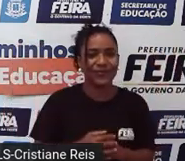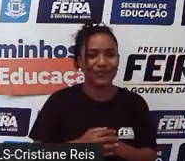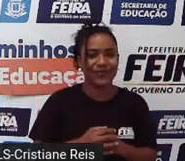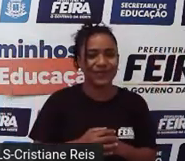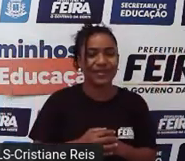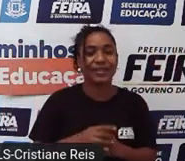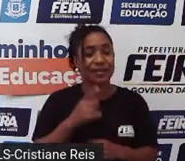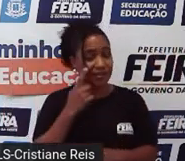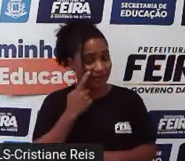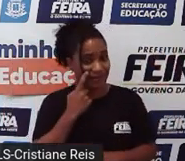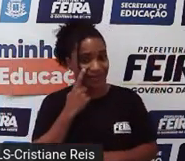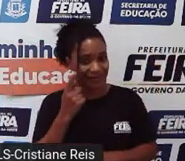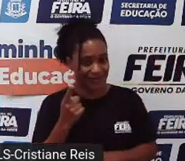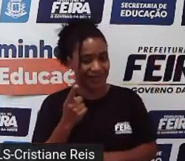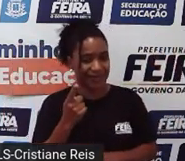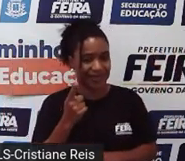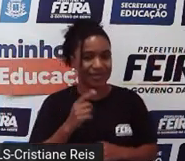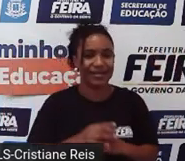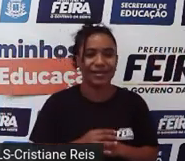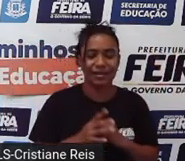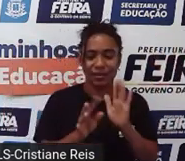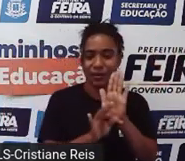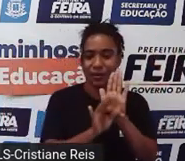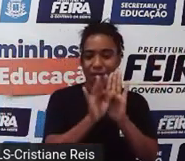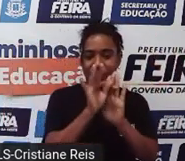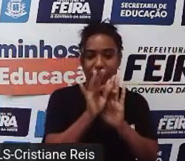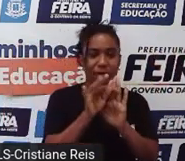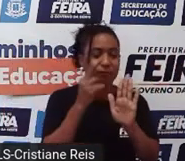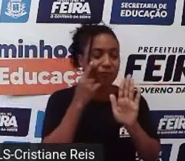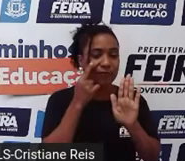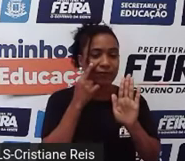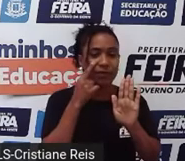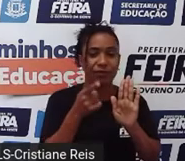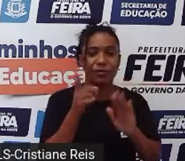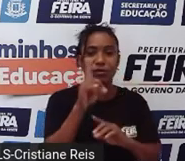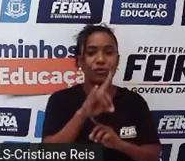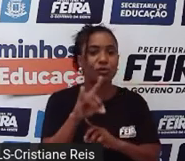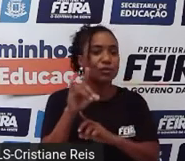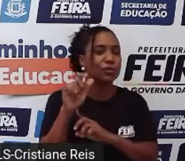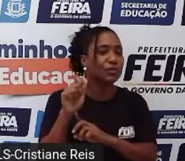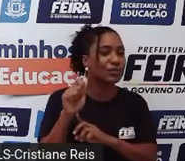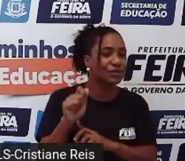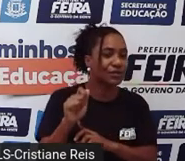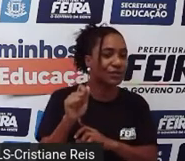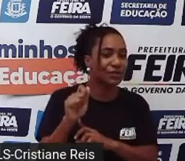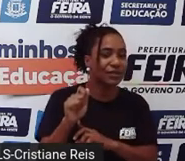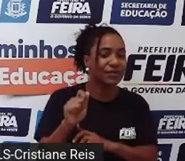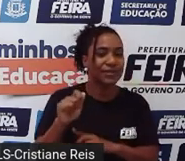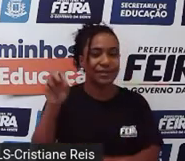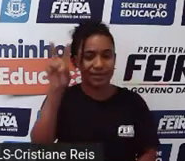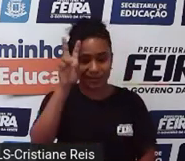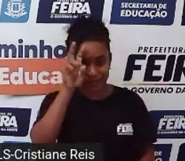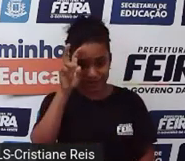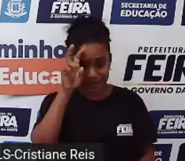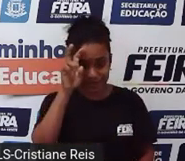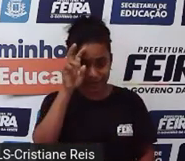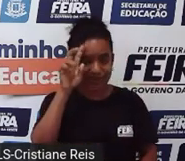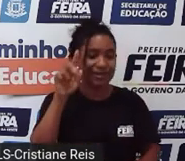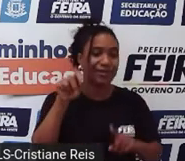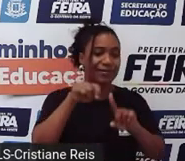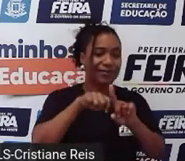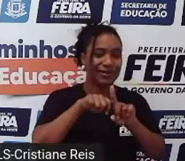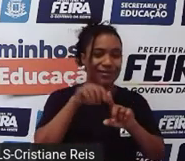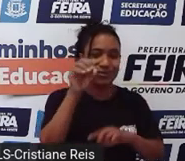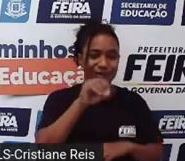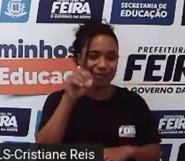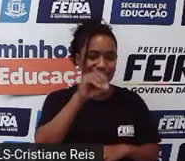Então, essa temperatura, melhor, essa previsão do tempo, ela foi medida na quinta-feira, 22 de outubro de